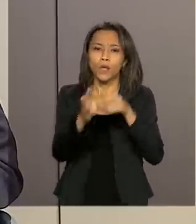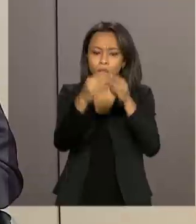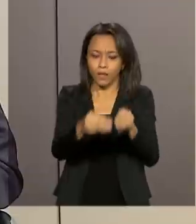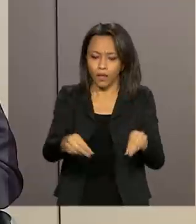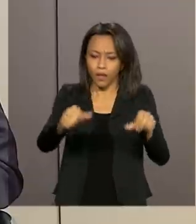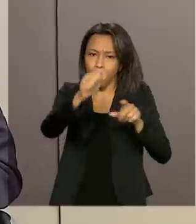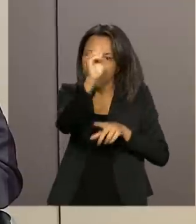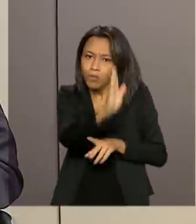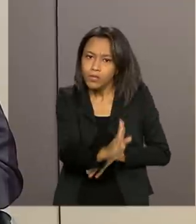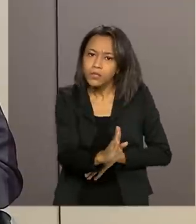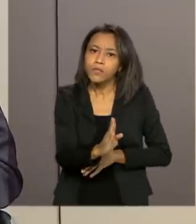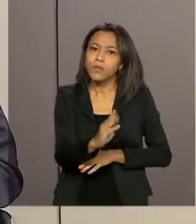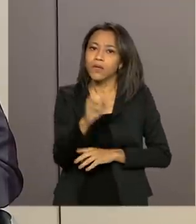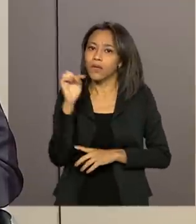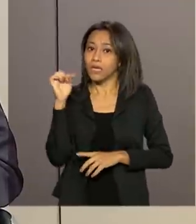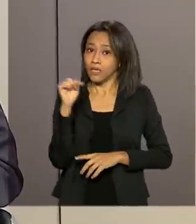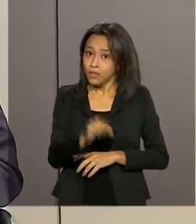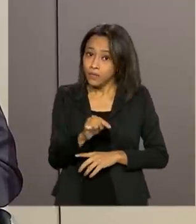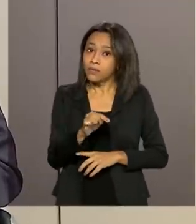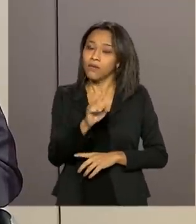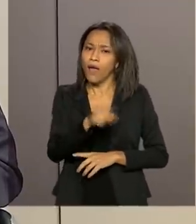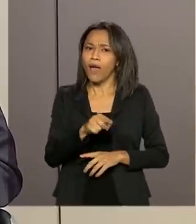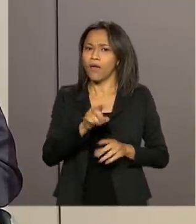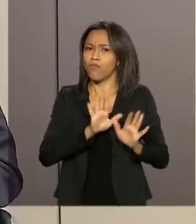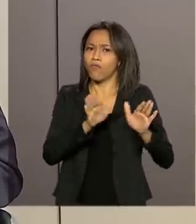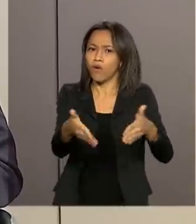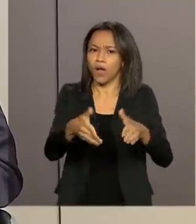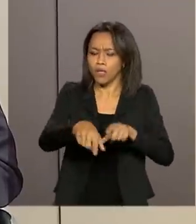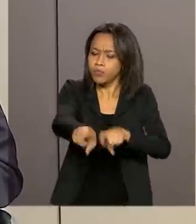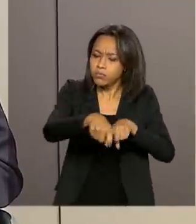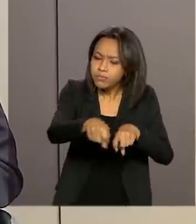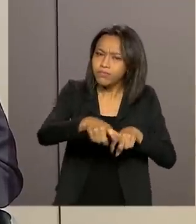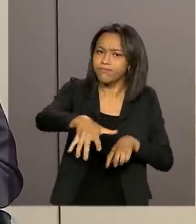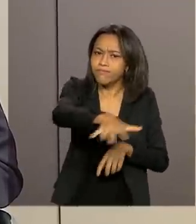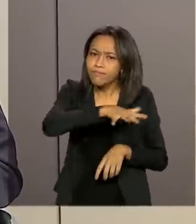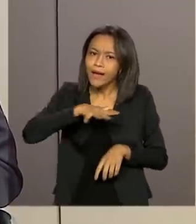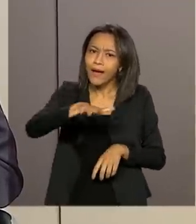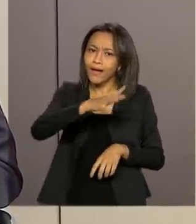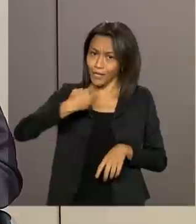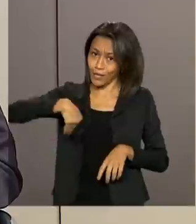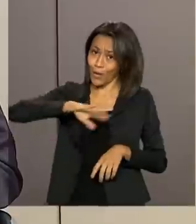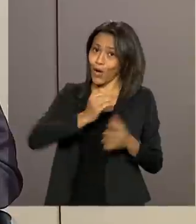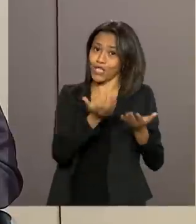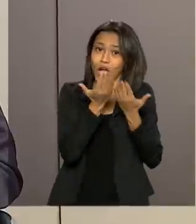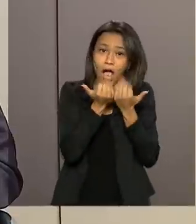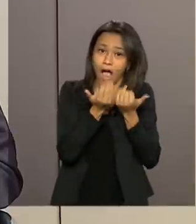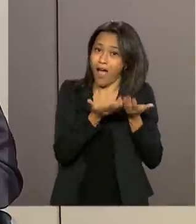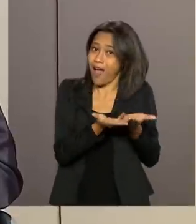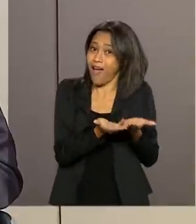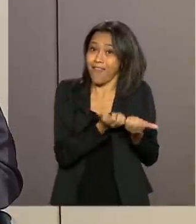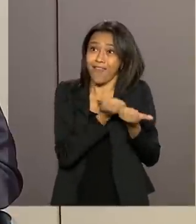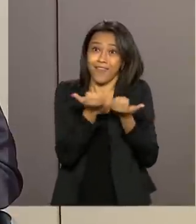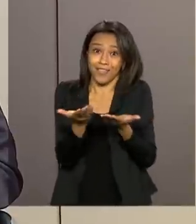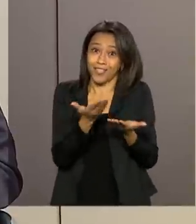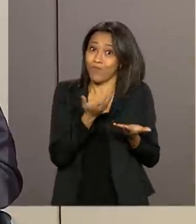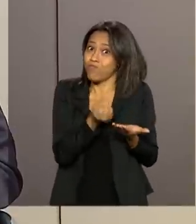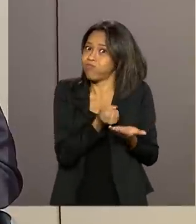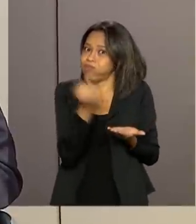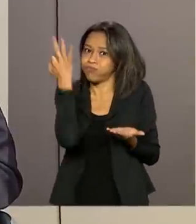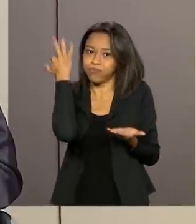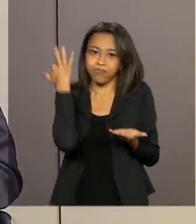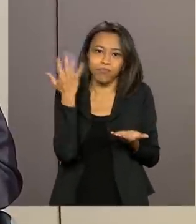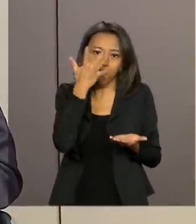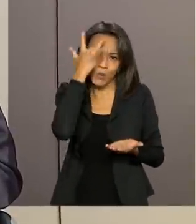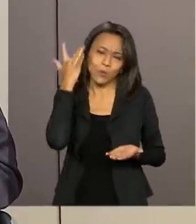brasileira que é voltada para a lavoura, né? E nós alimentamos isso aí de gente que eu estou te falando, né?